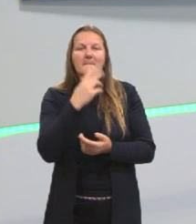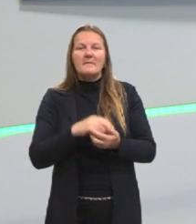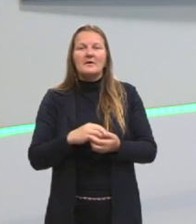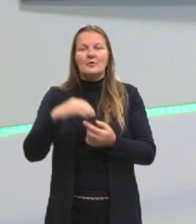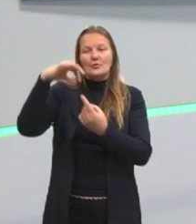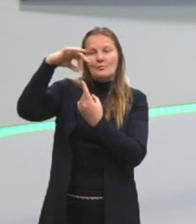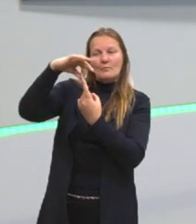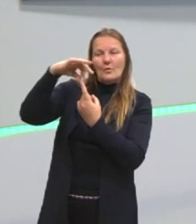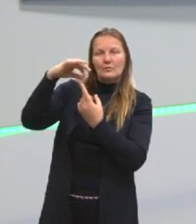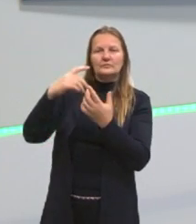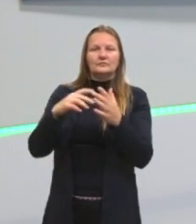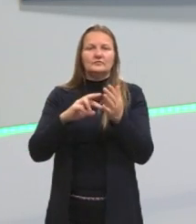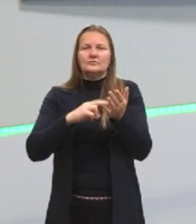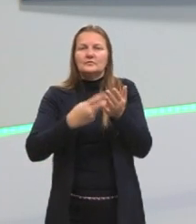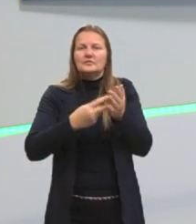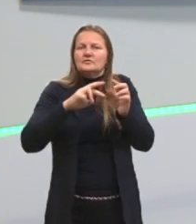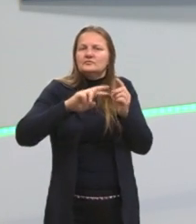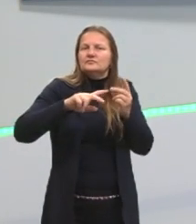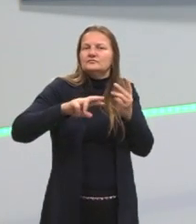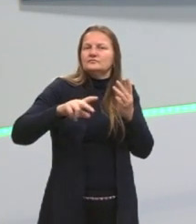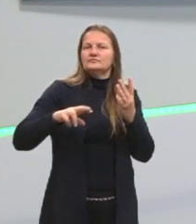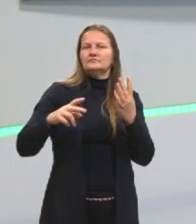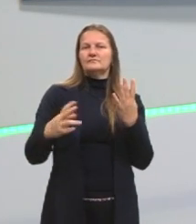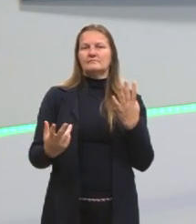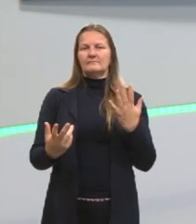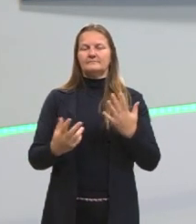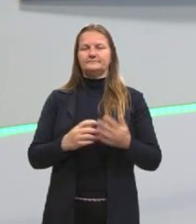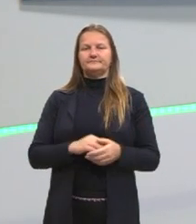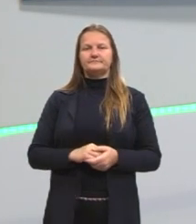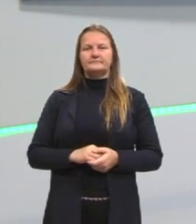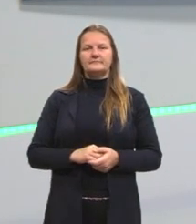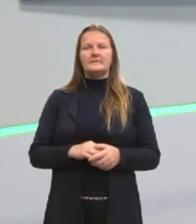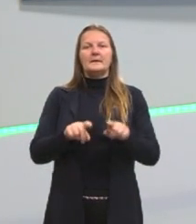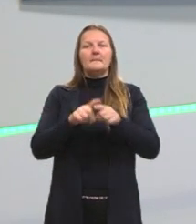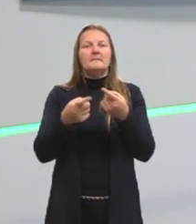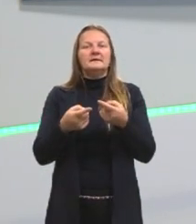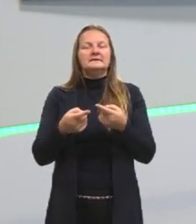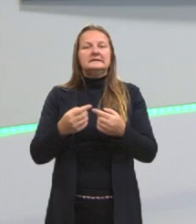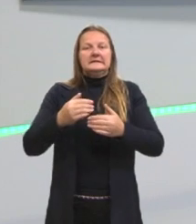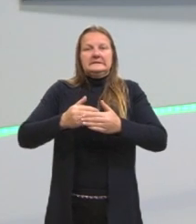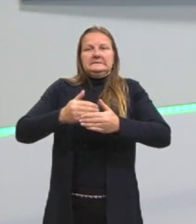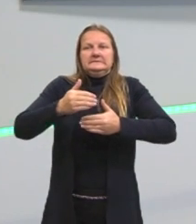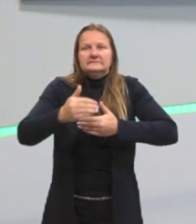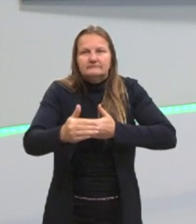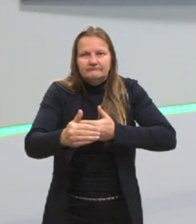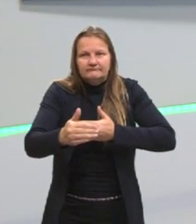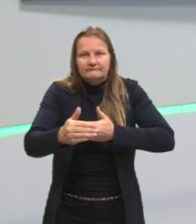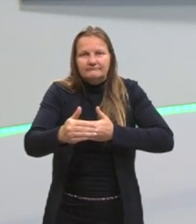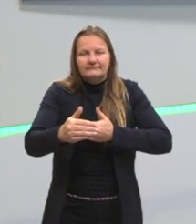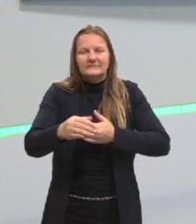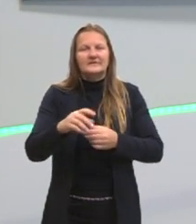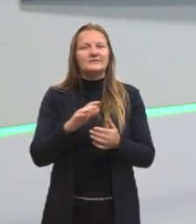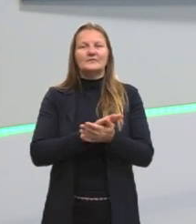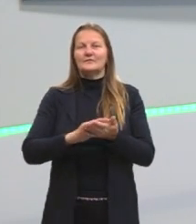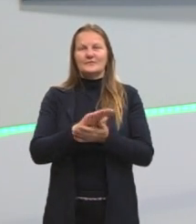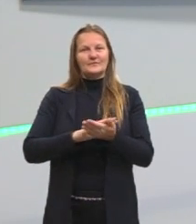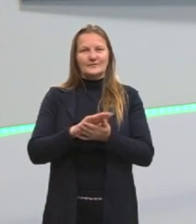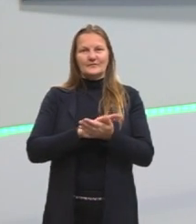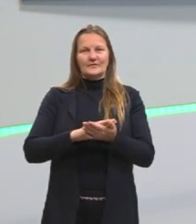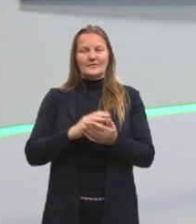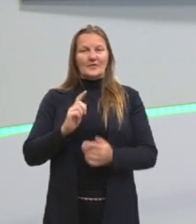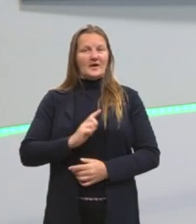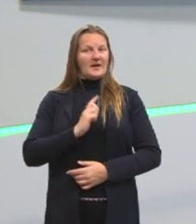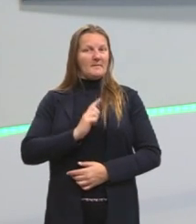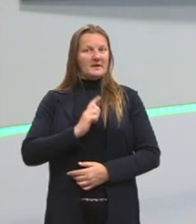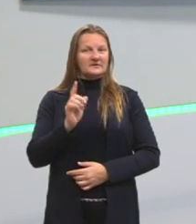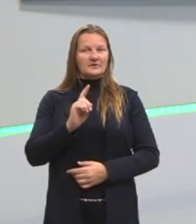que são muitos pontos. Só que se a gente passar deste ponto, aí agora a gente não está falando de pontuação segunda gramática, se